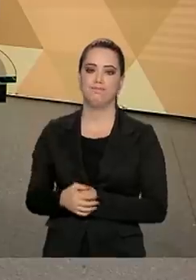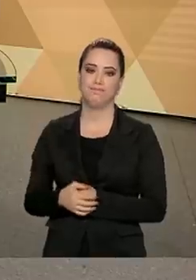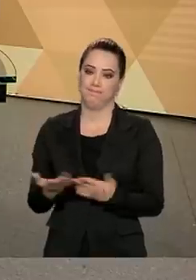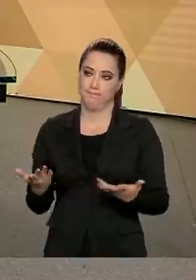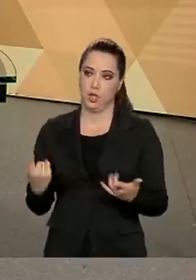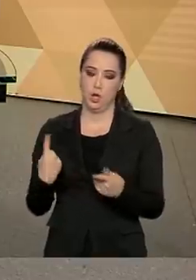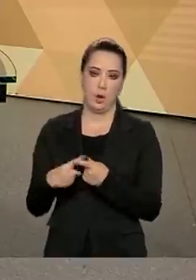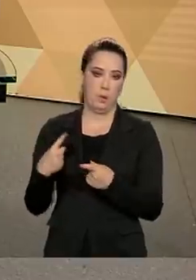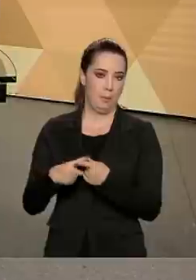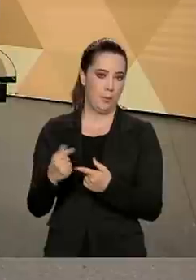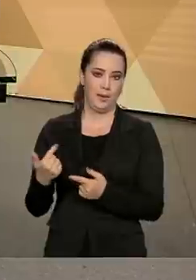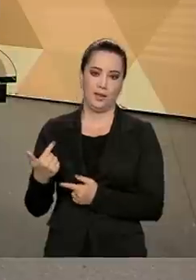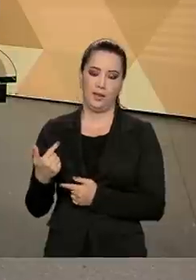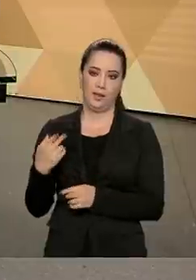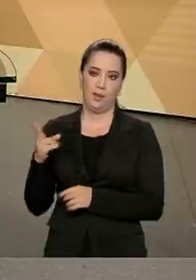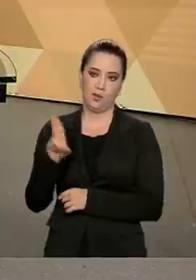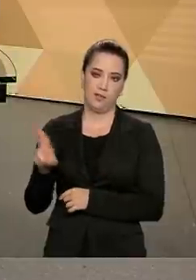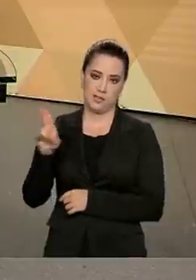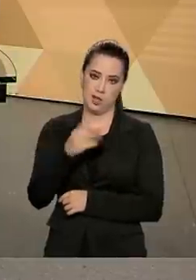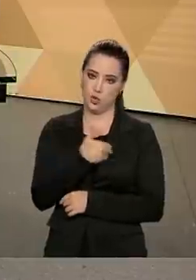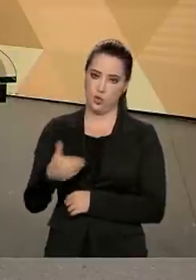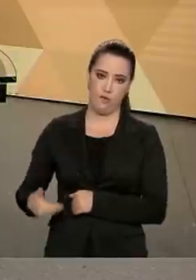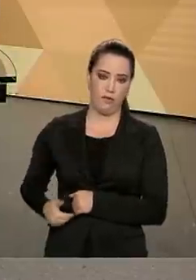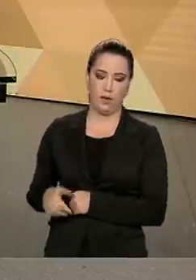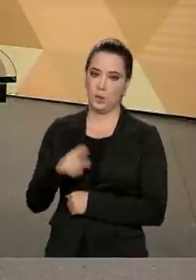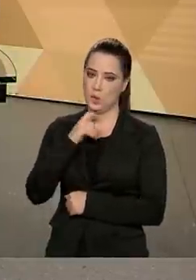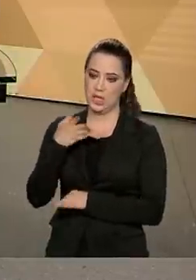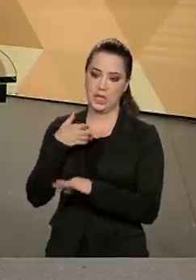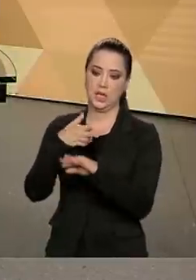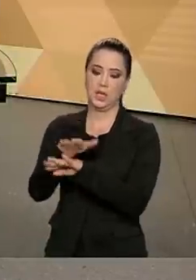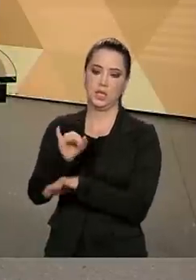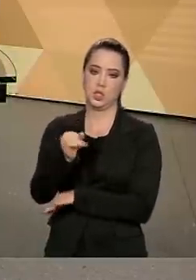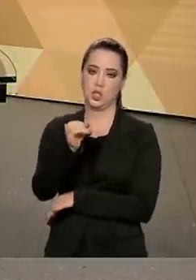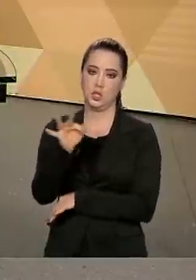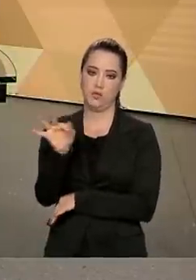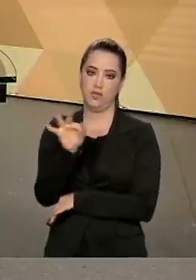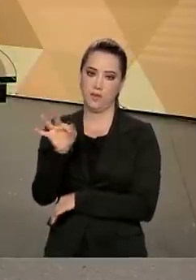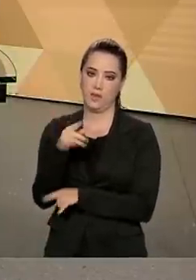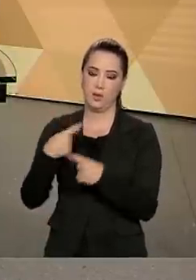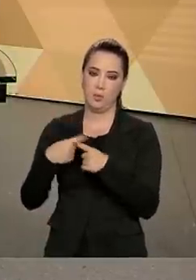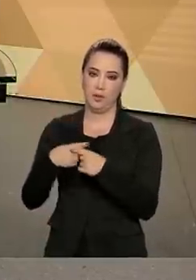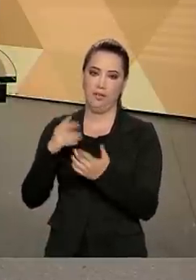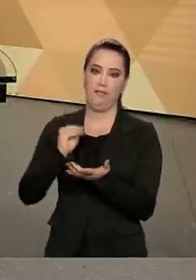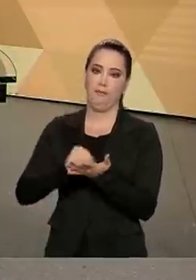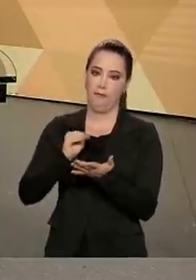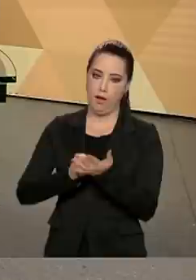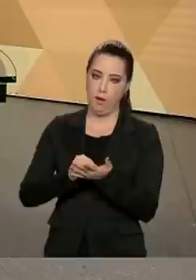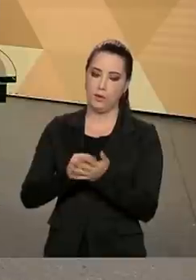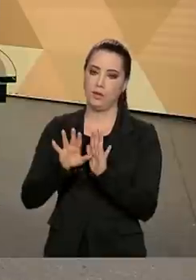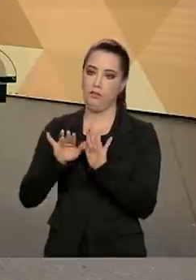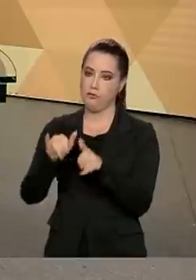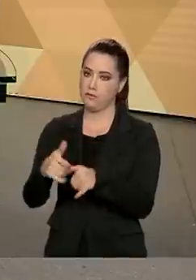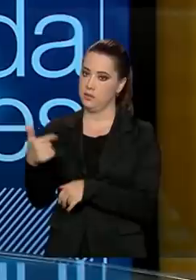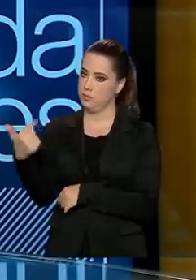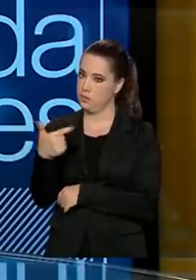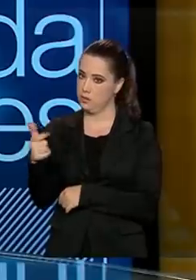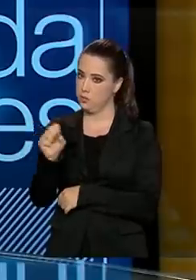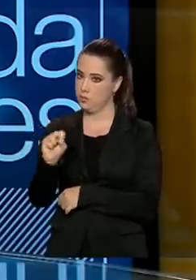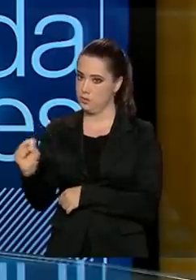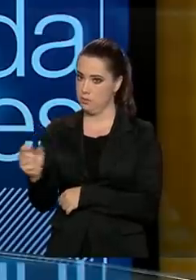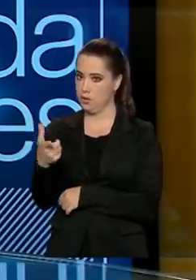ingresso em janeiro nem em fevereiro, porque eles ainda estão terminando o segundo semestre de 2020. Então,